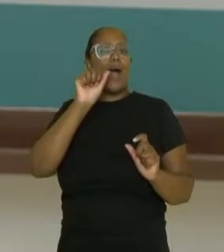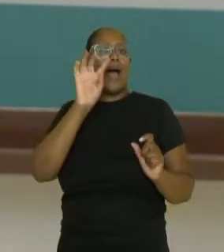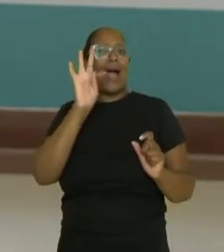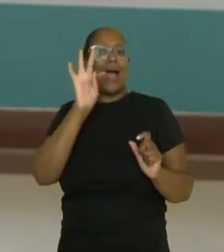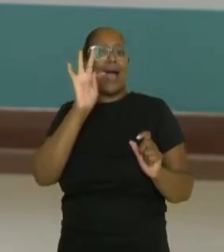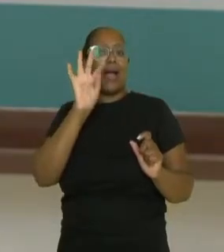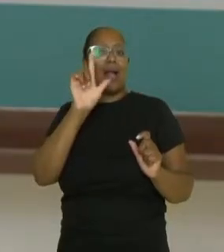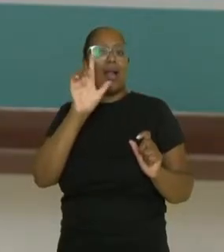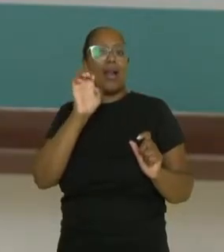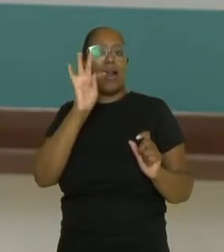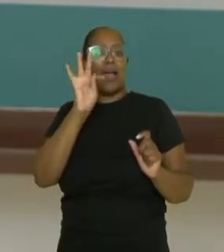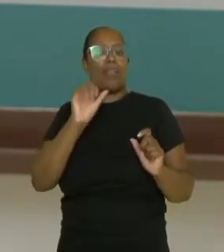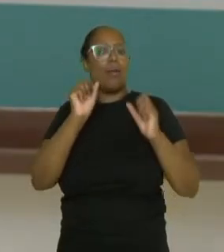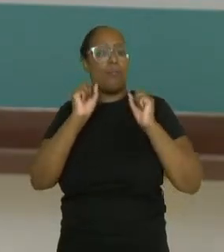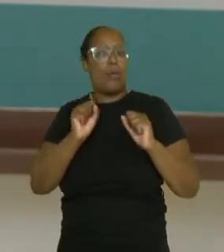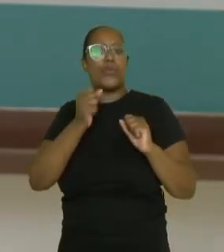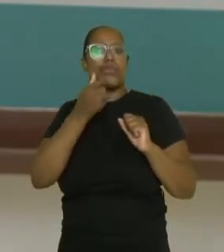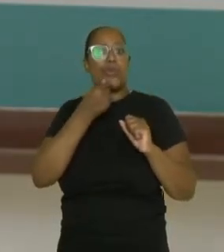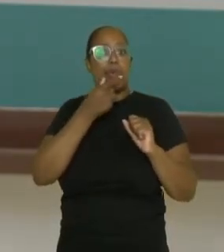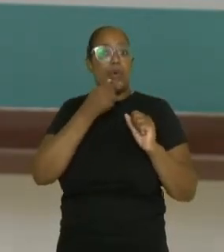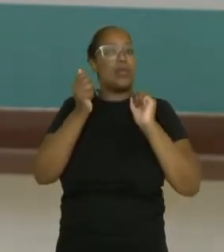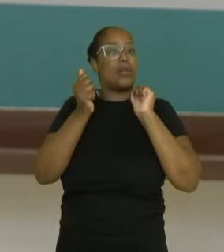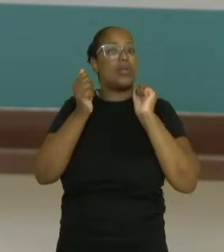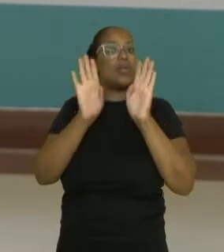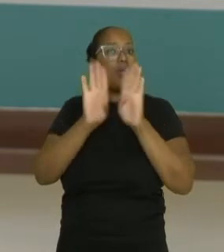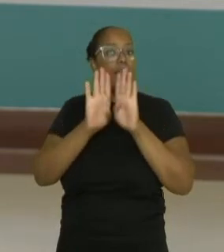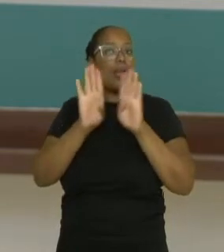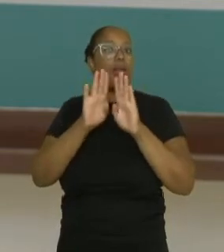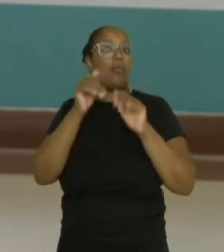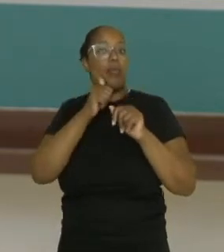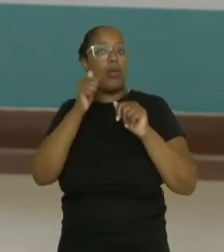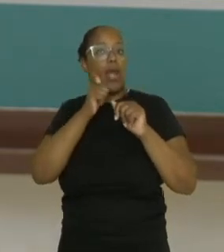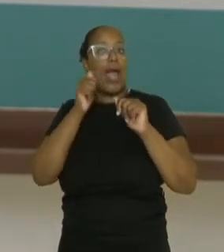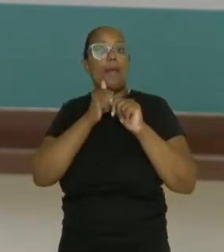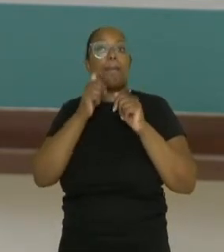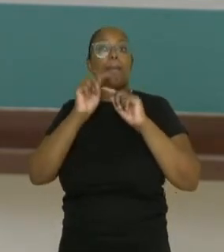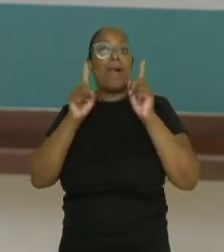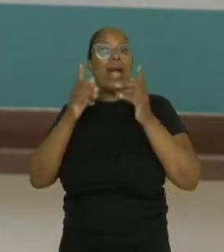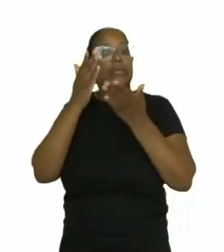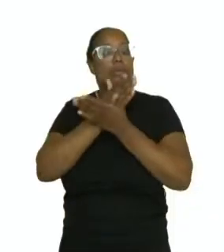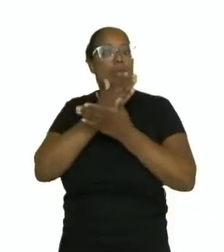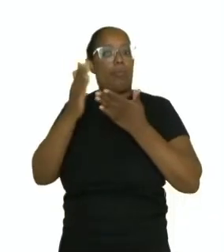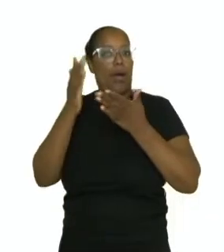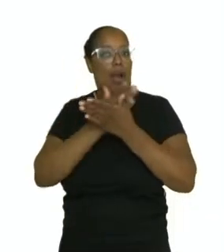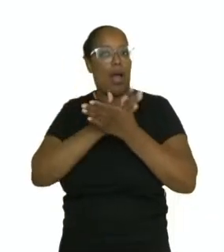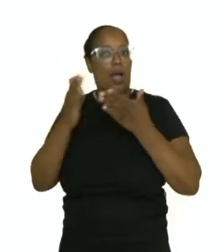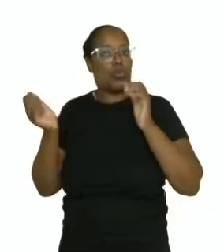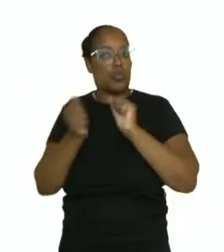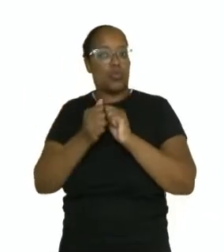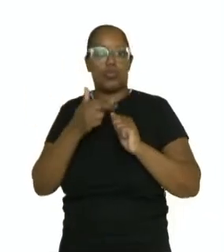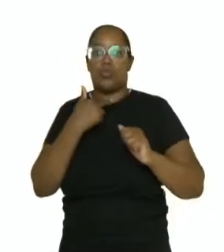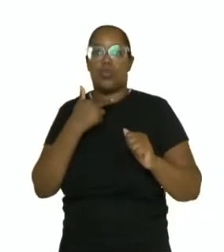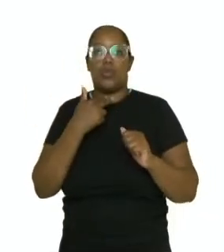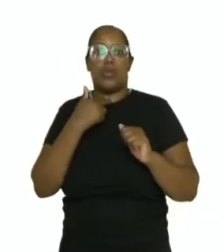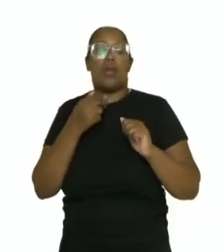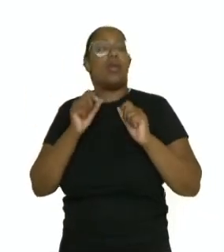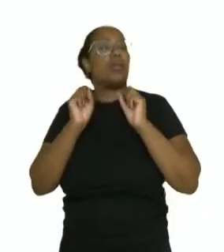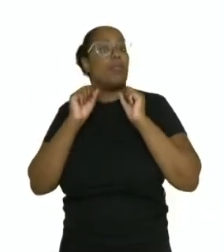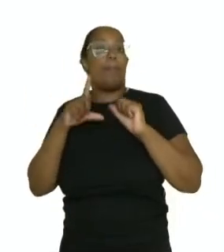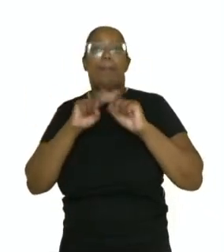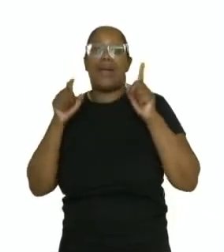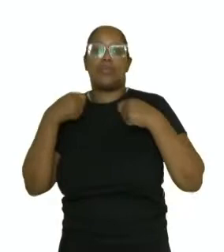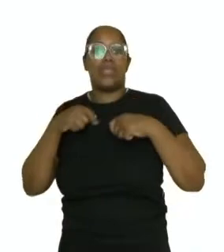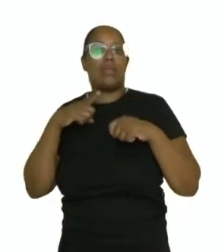pode competir os homens e mulheres em categorias diferentes né feminino e masculino que possuam alguma deficiência